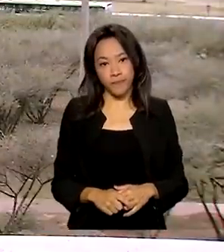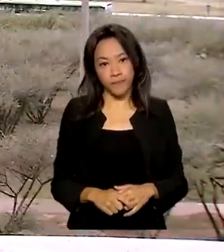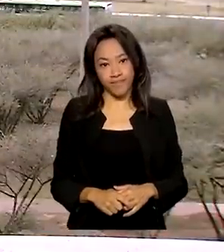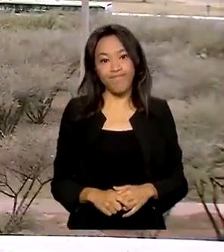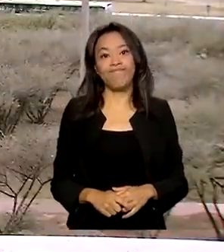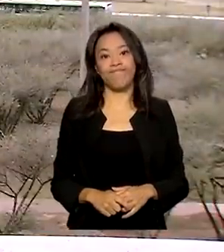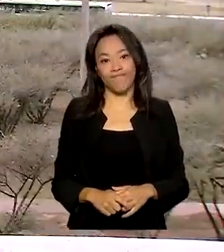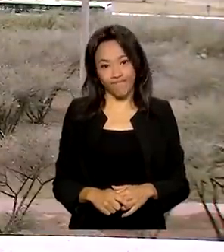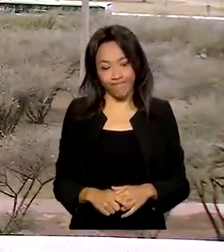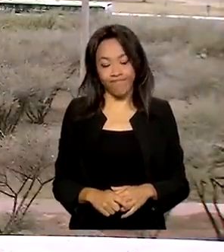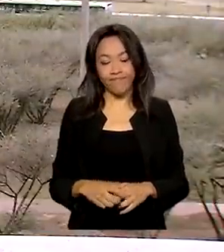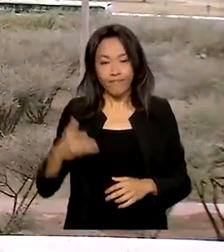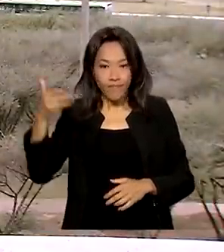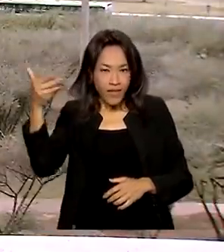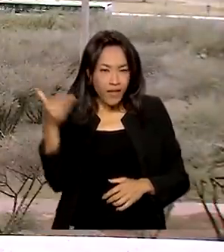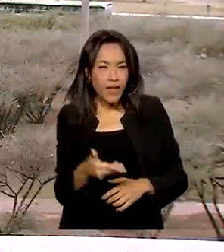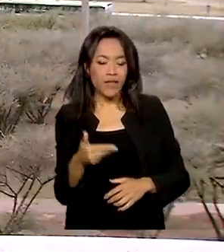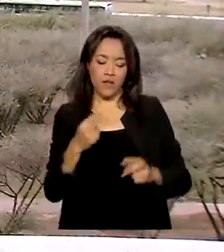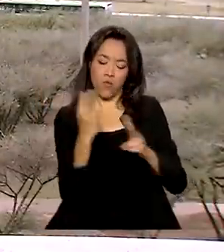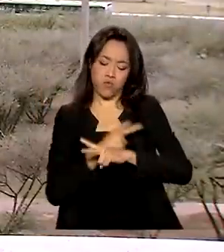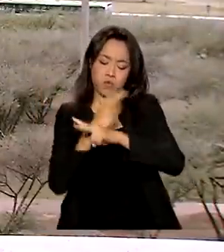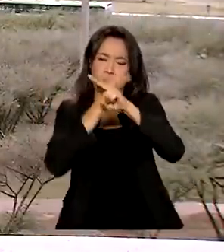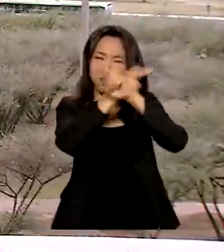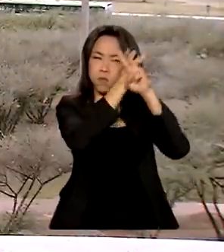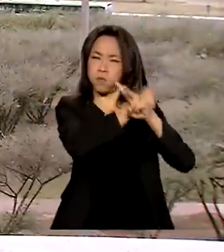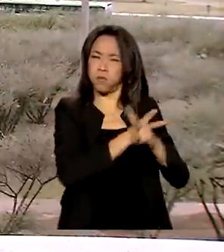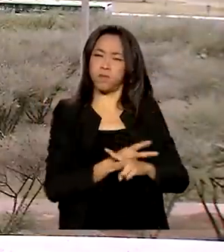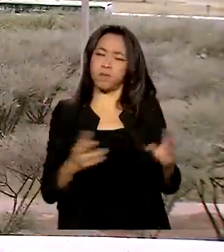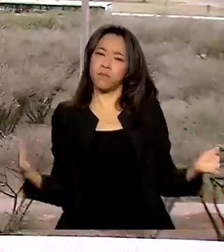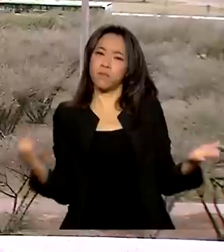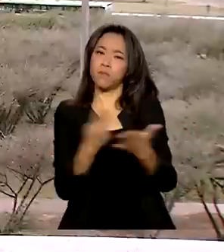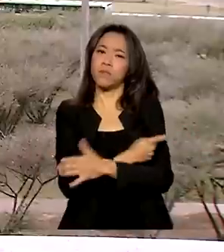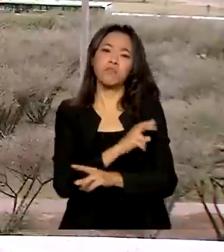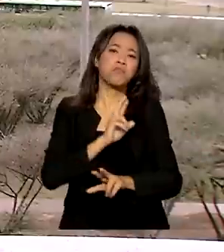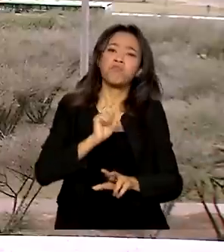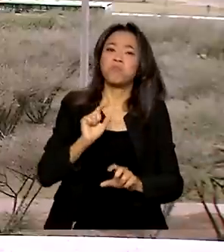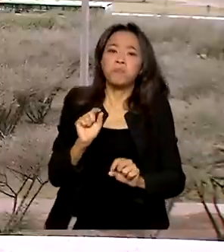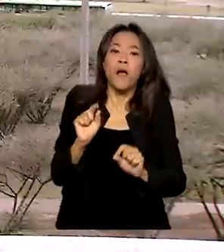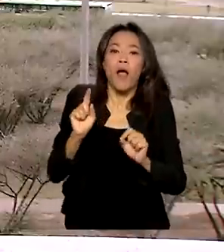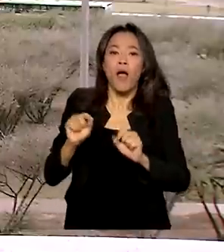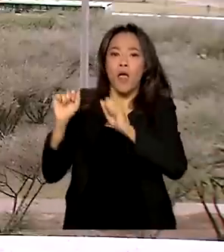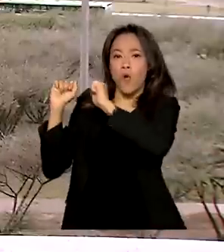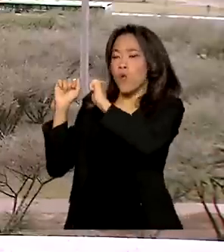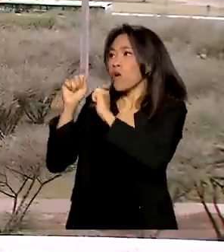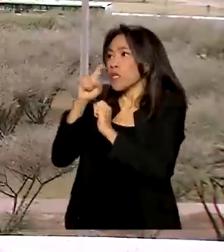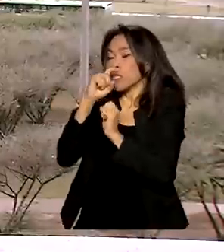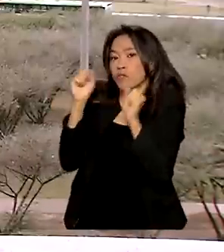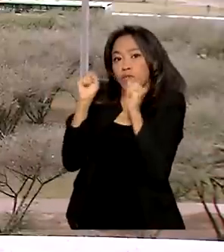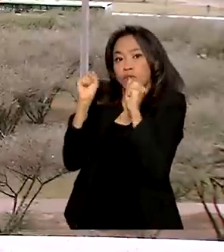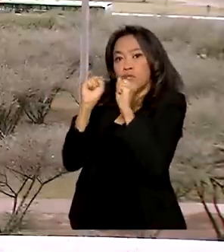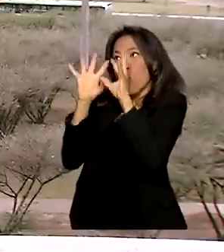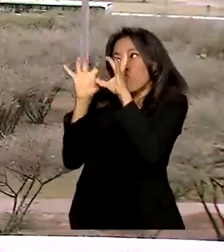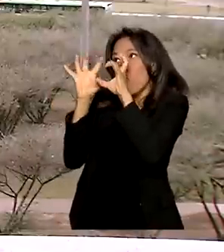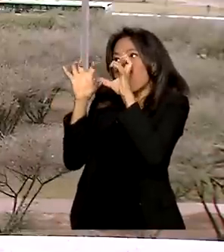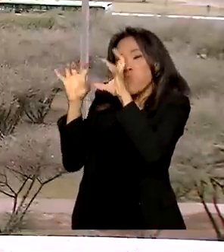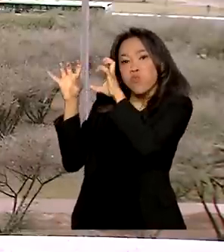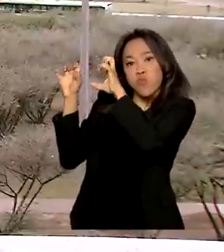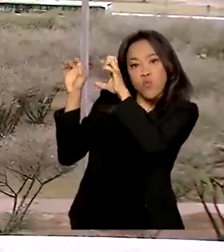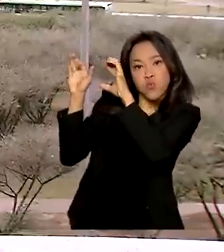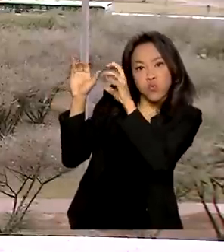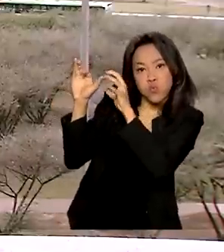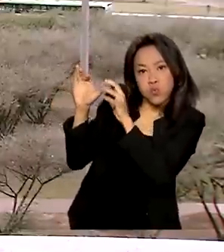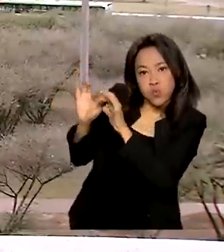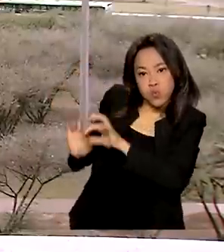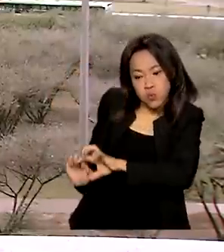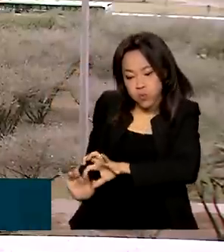Olha, Natália, essa tempestade, né, ela está relacionada com uma frente fria que está em deslocamento pelo país desde o final